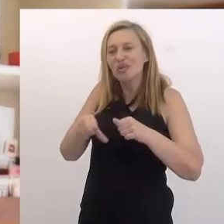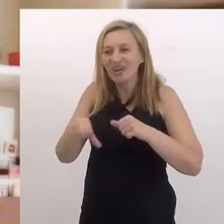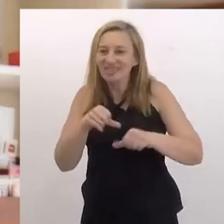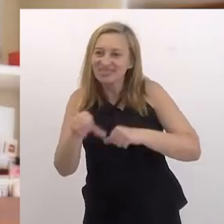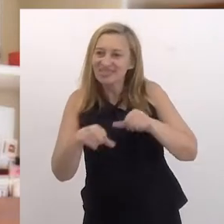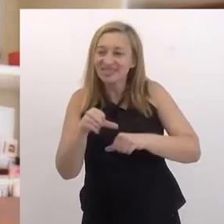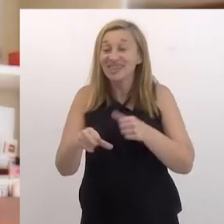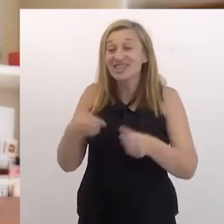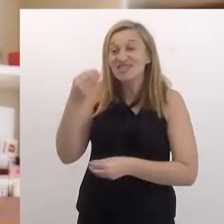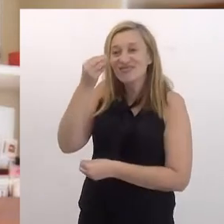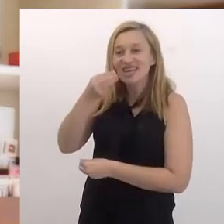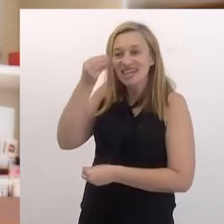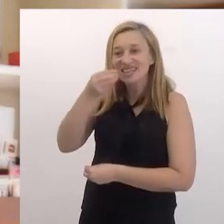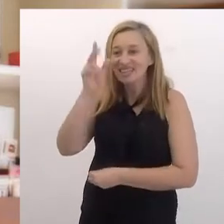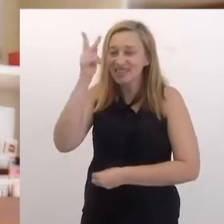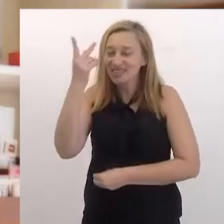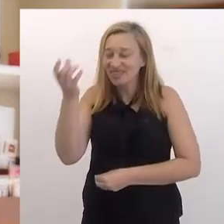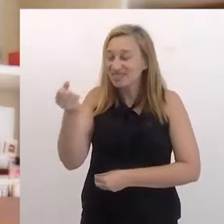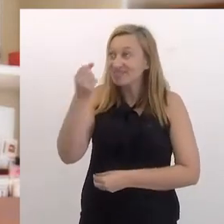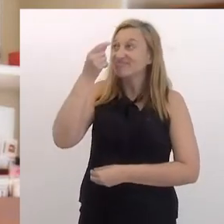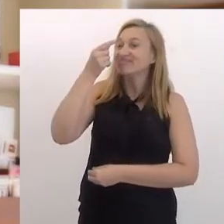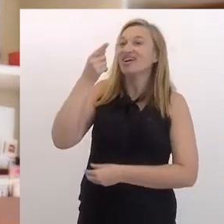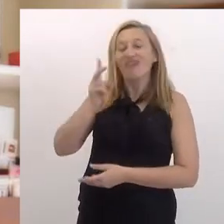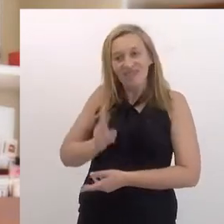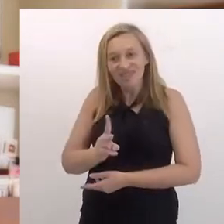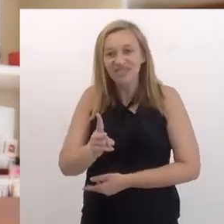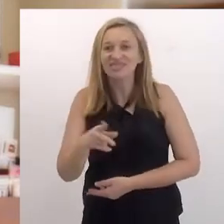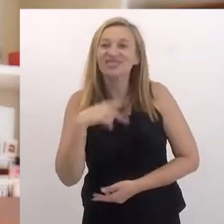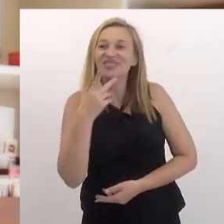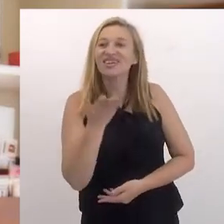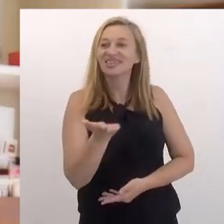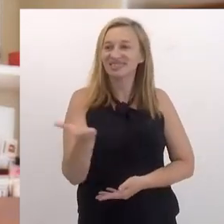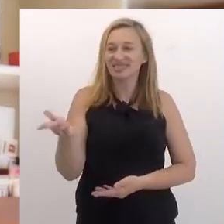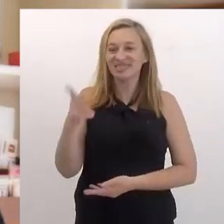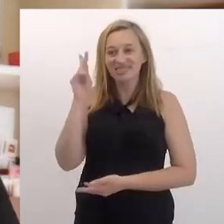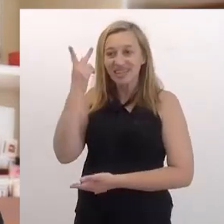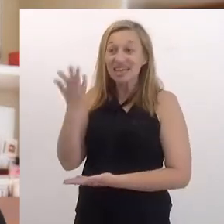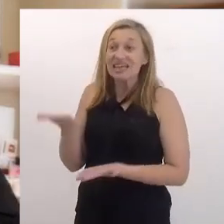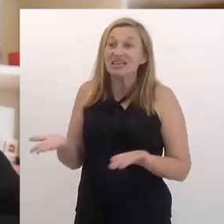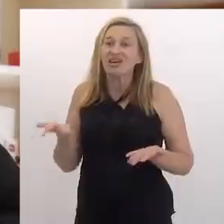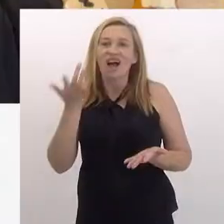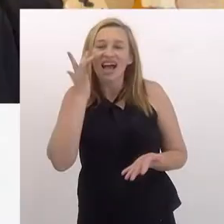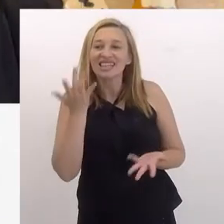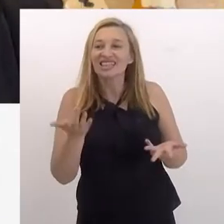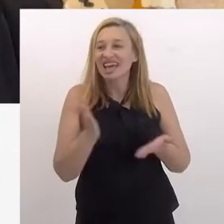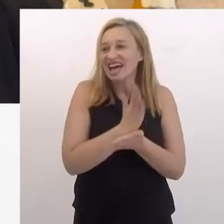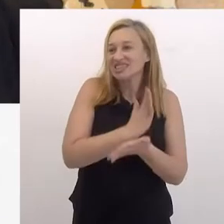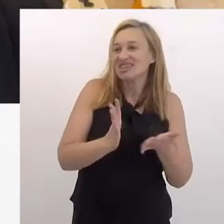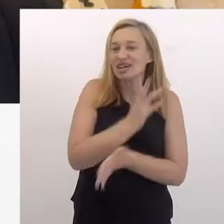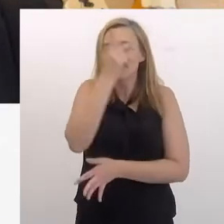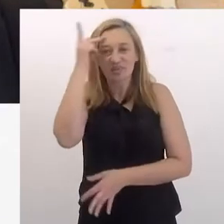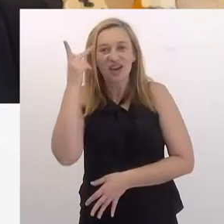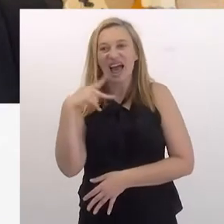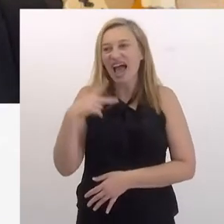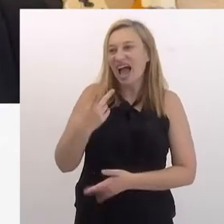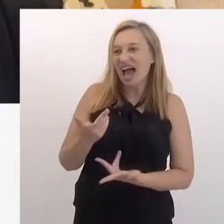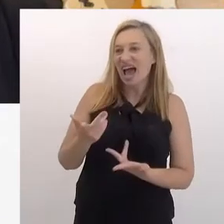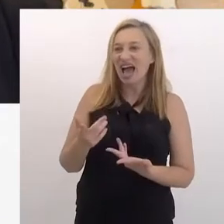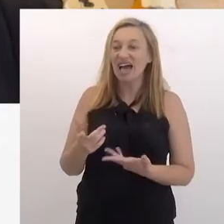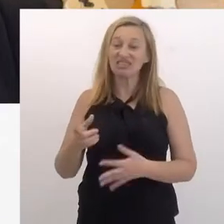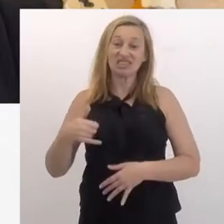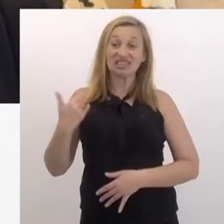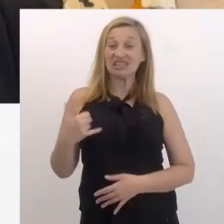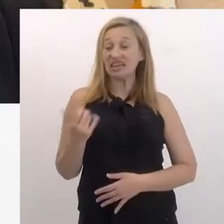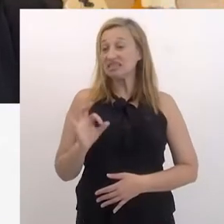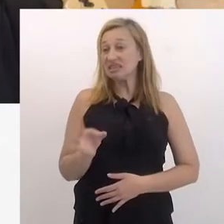gente está sempre trocando experiências. As histórias são muito inspiradoras, então, continua contando histórias. Porque, senão, a gente acha assim, às vezes as pessoas